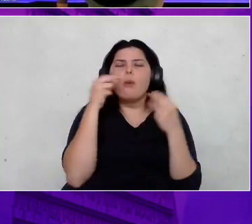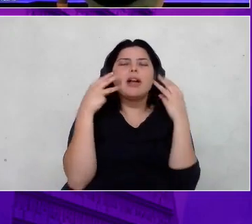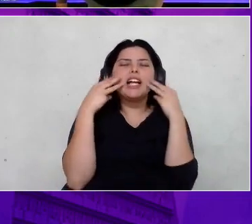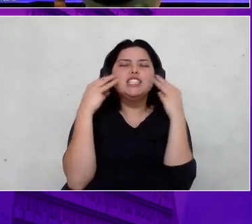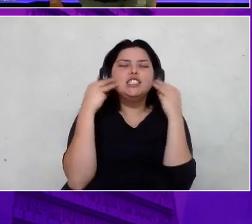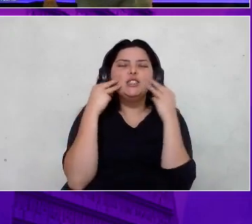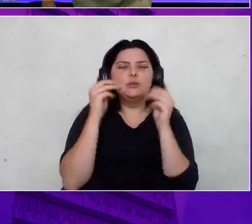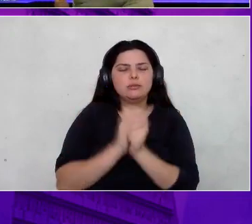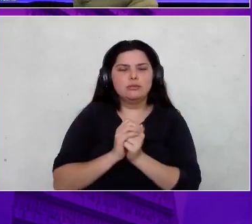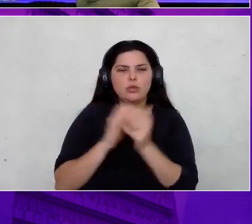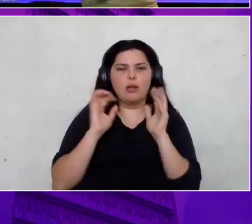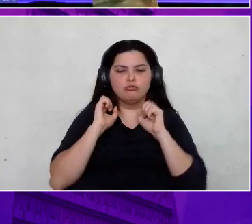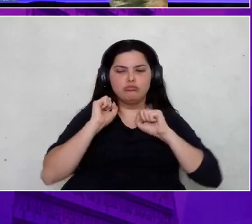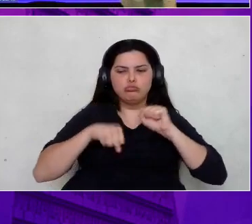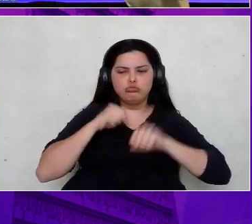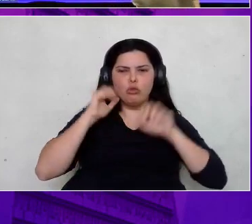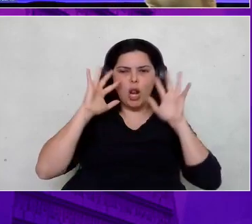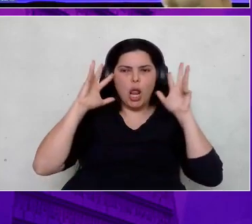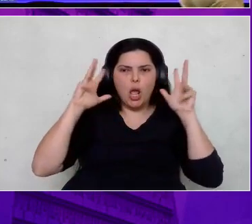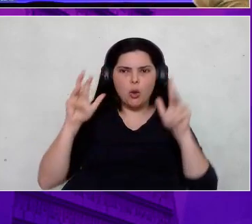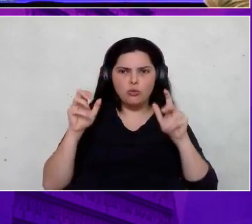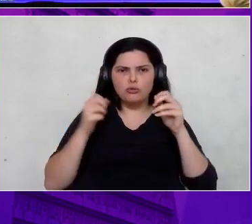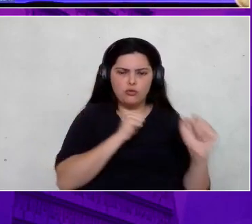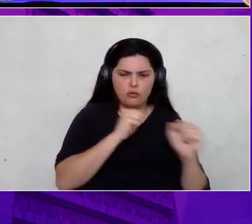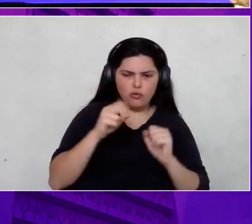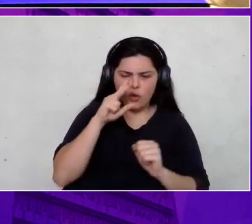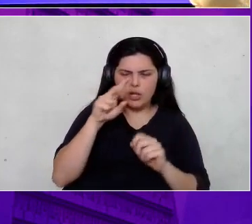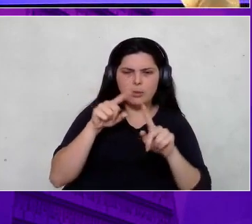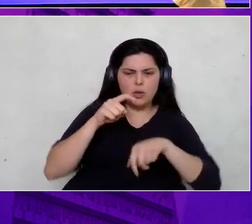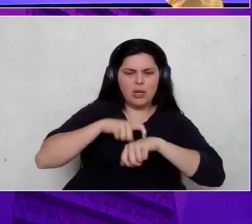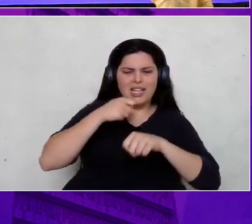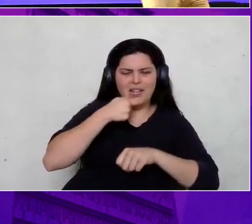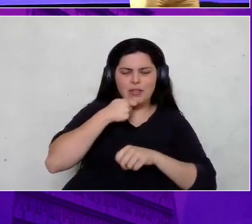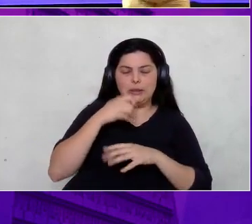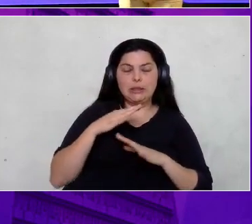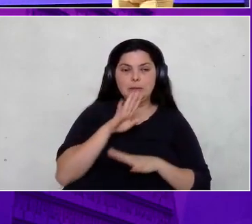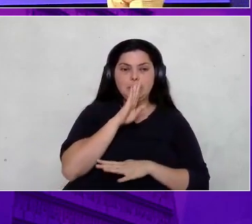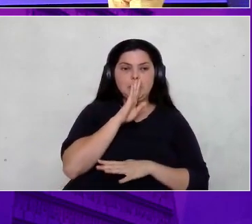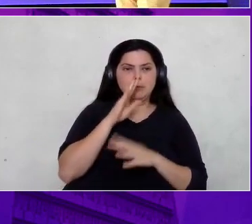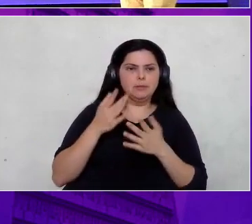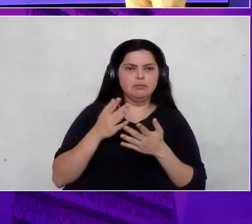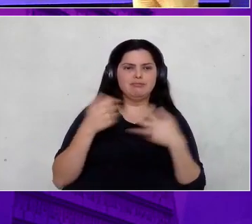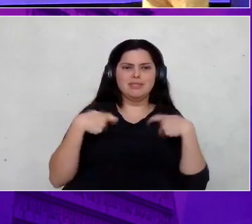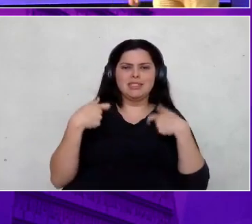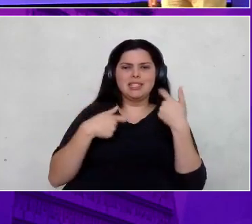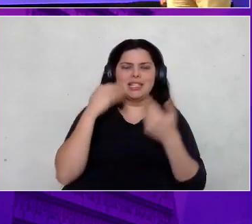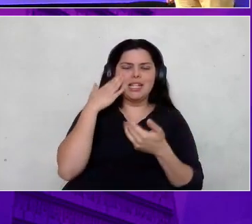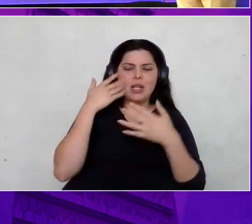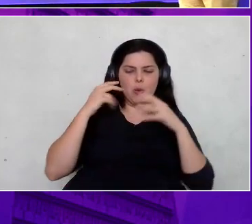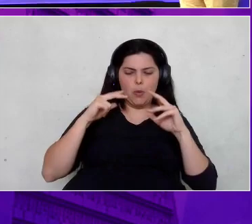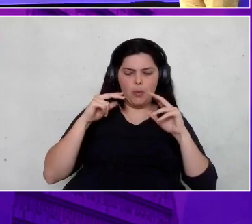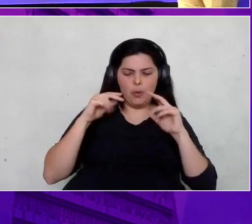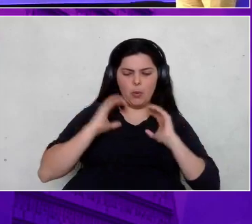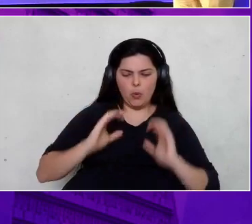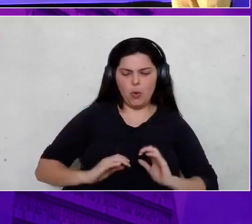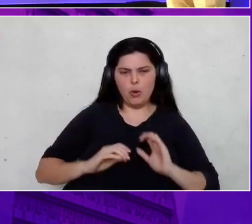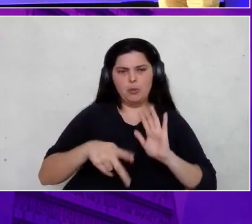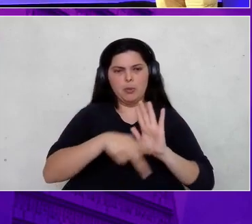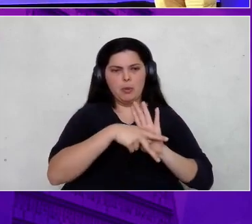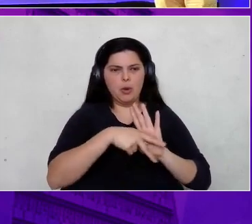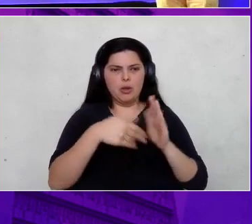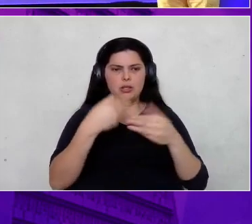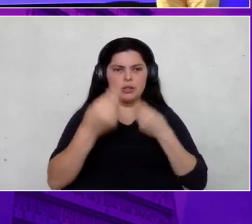E aí, que leão é esse que você quer ser? Então, precisa trabalhar a projeção pessoal. Precisa ter um propósito. E